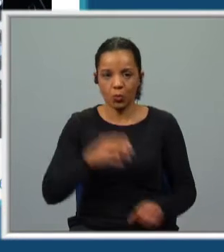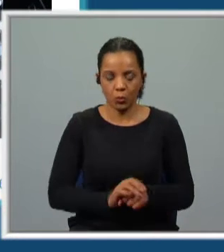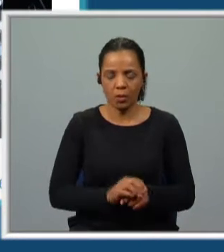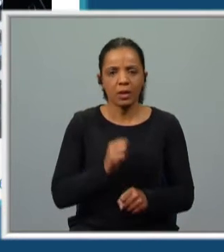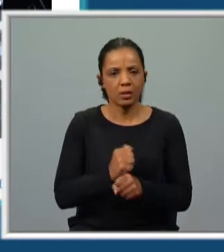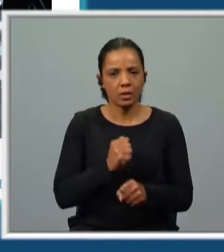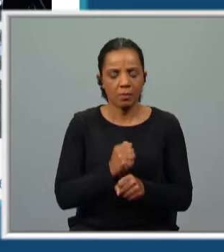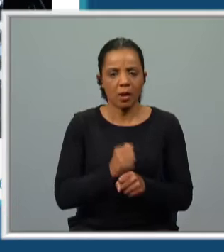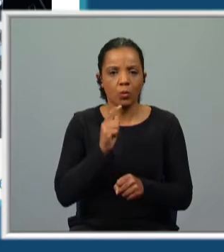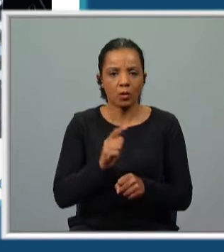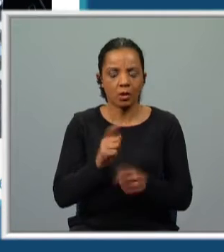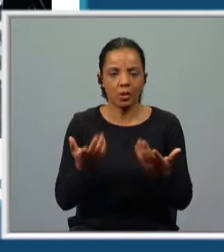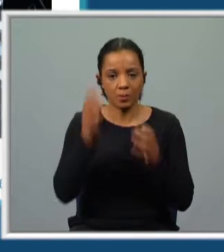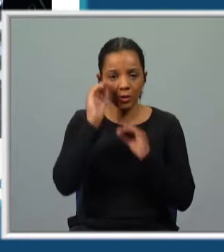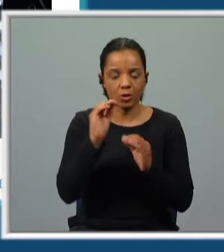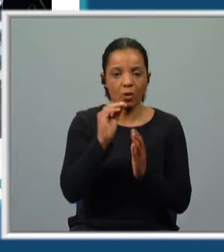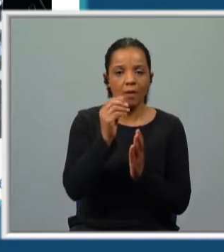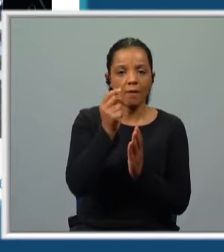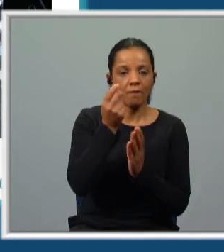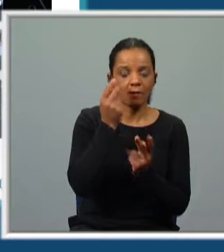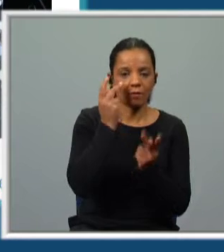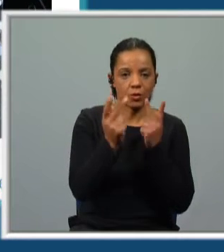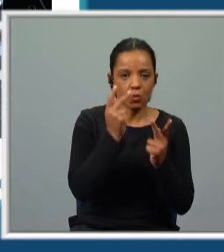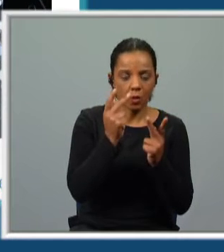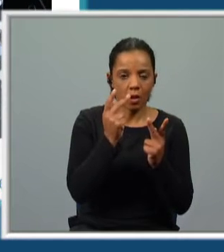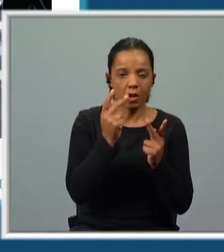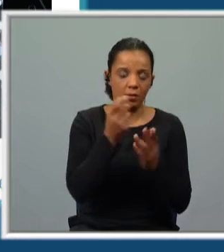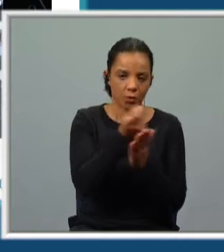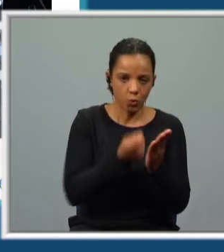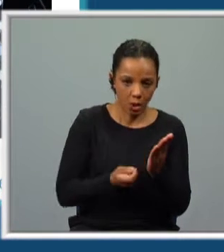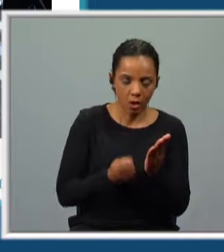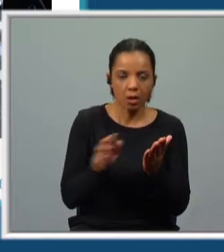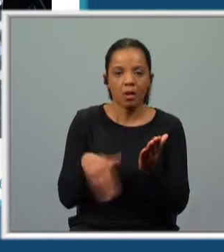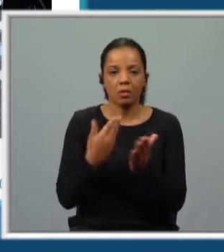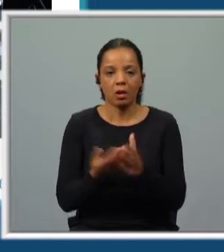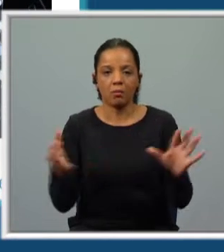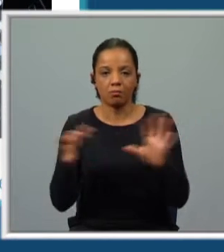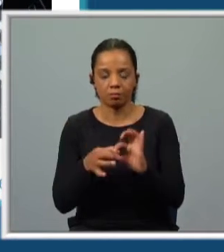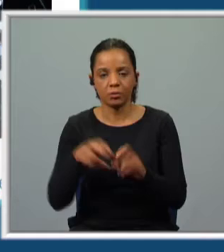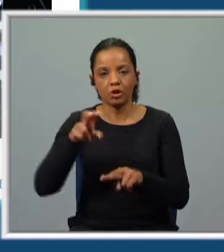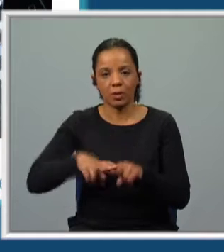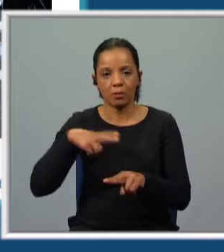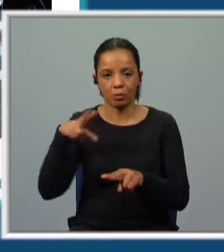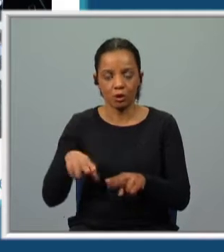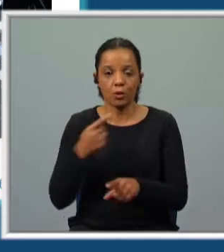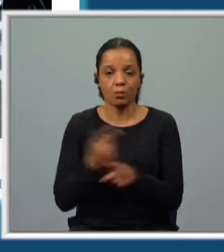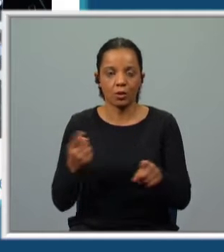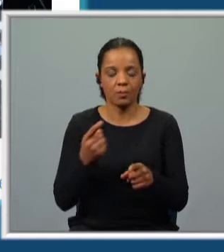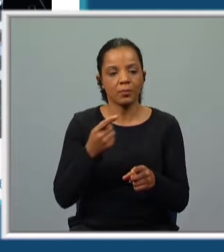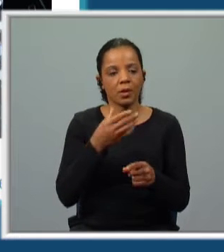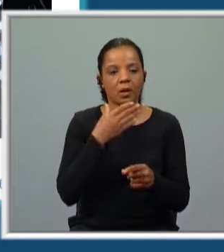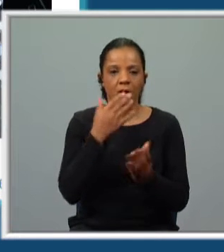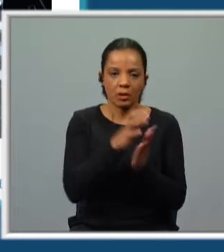em que a educação visual se associou à disciplina de Português para ilustrar a obra que os alunos estavam a estudar e que